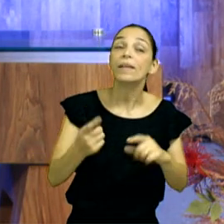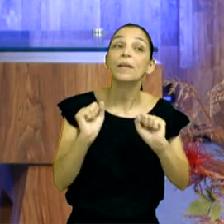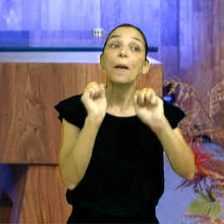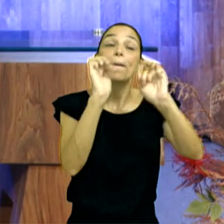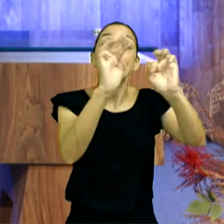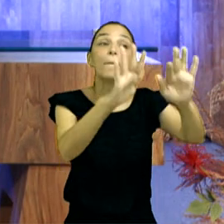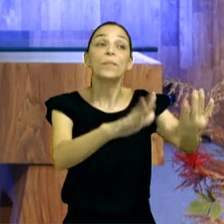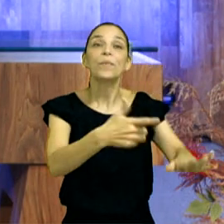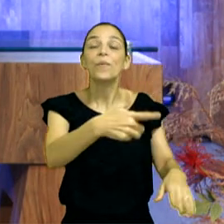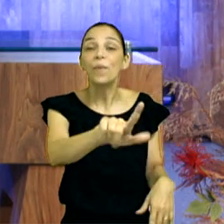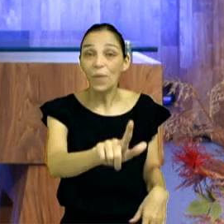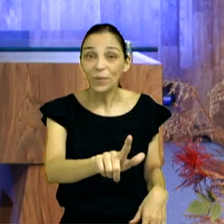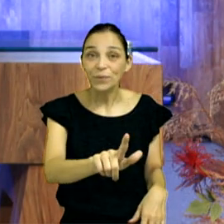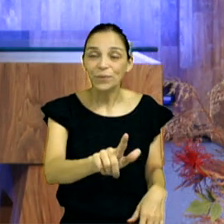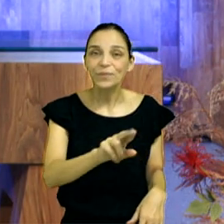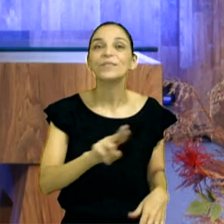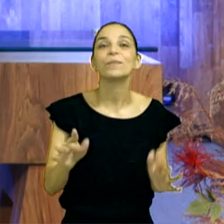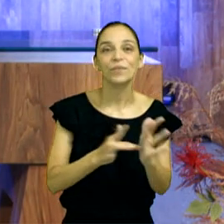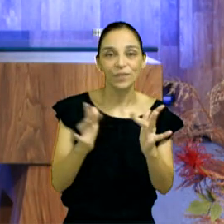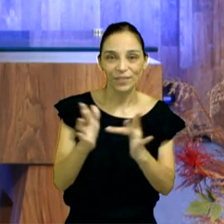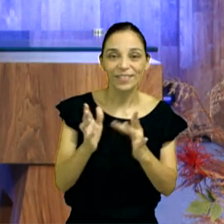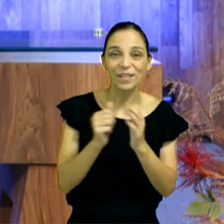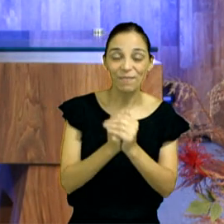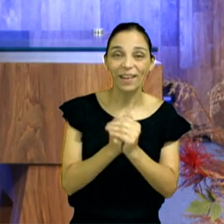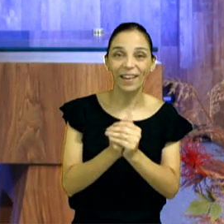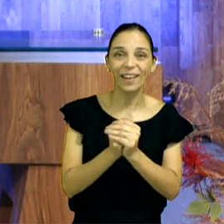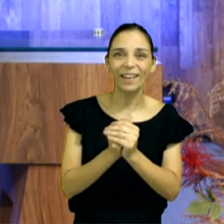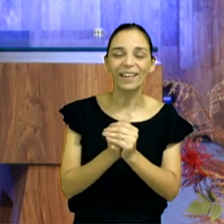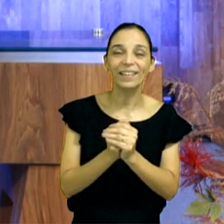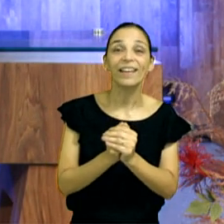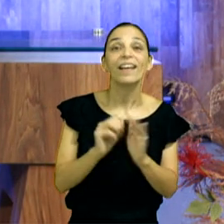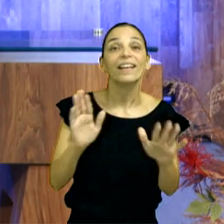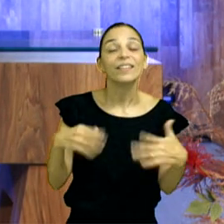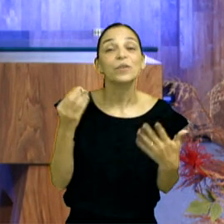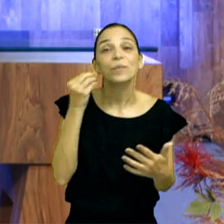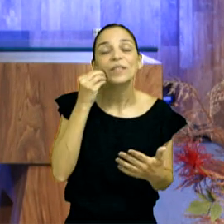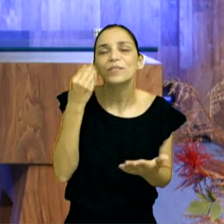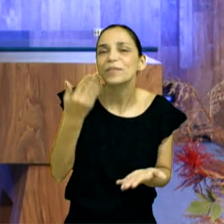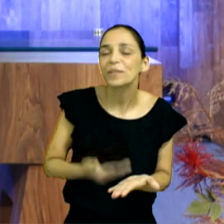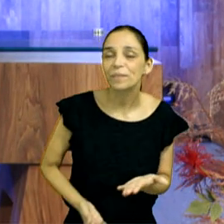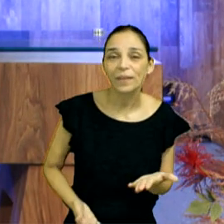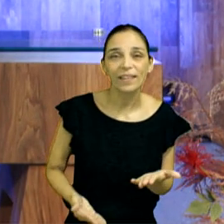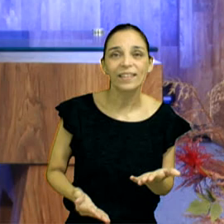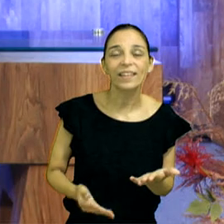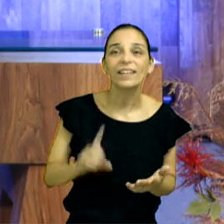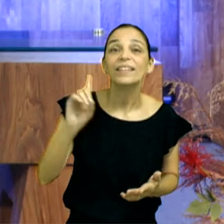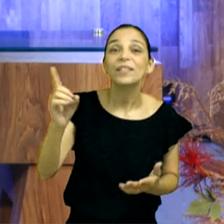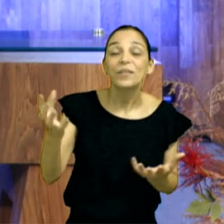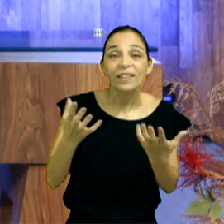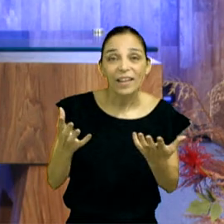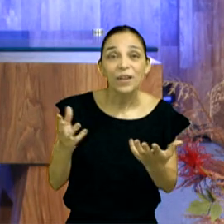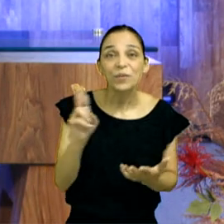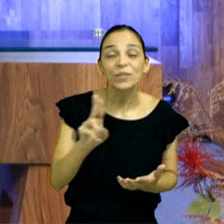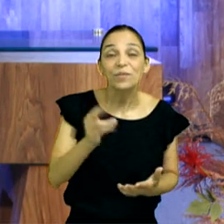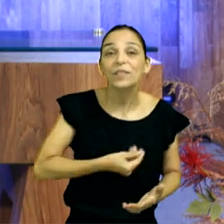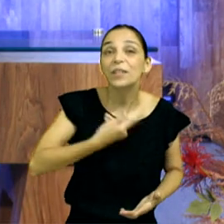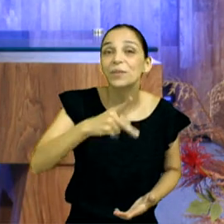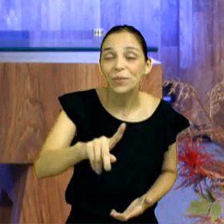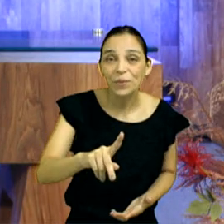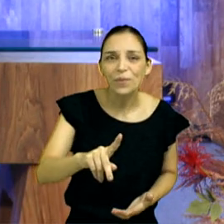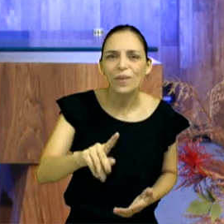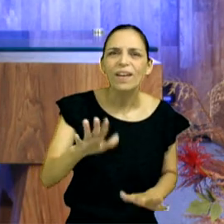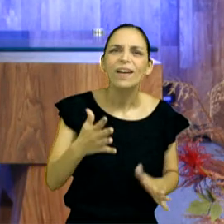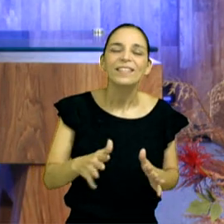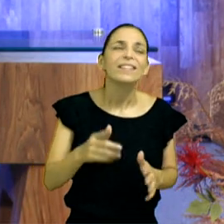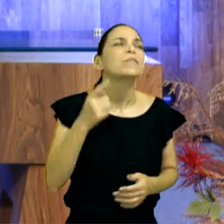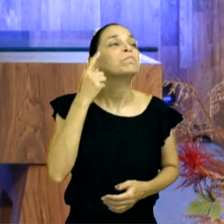a outros, em nome de Jesus, amém? Não perca a oportunidade, Deus quer usar você, que legal